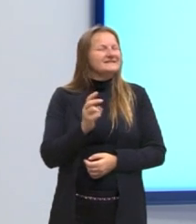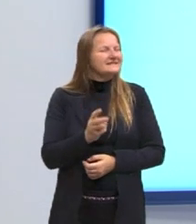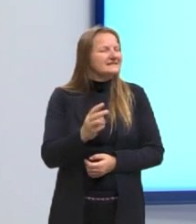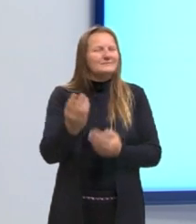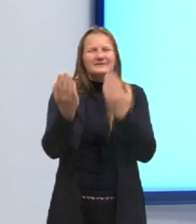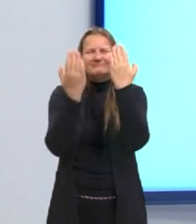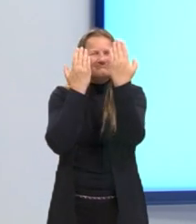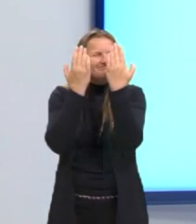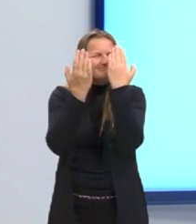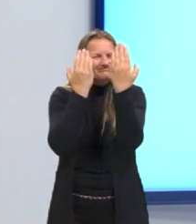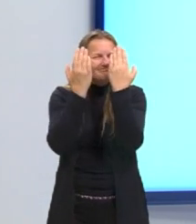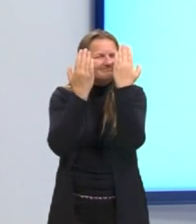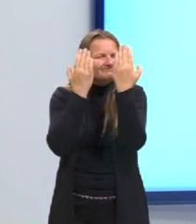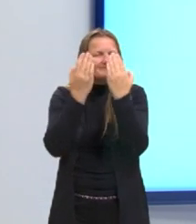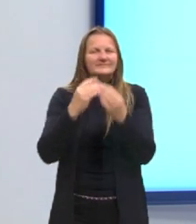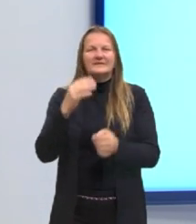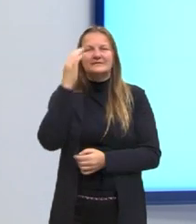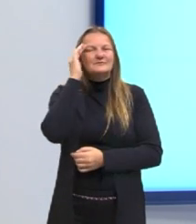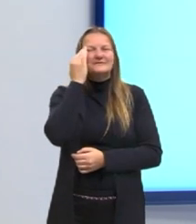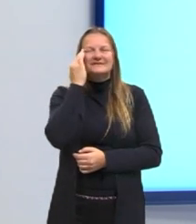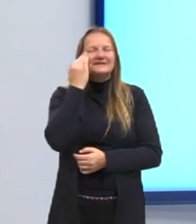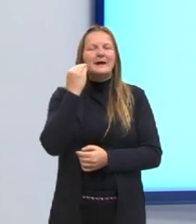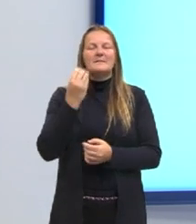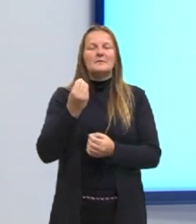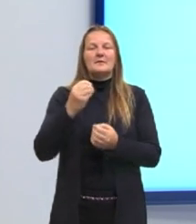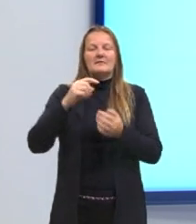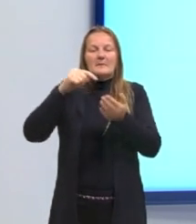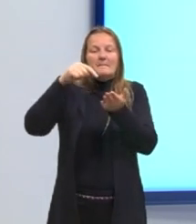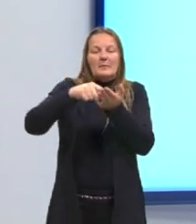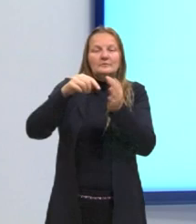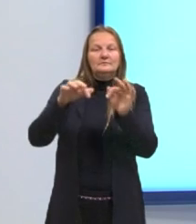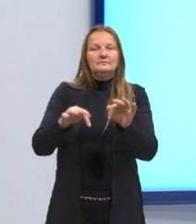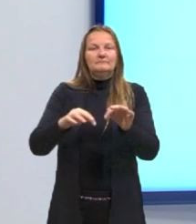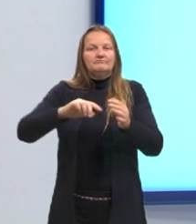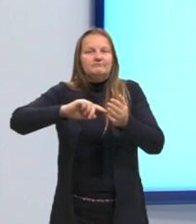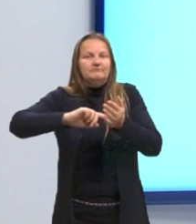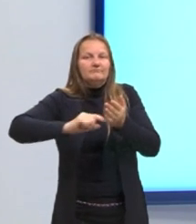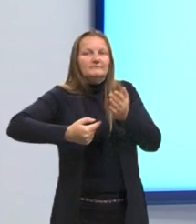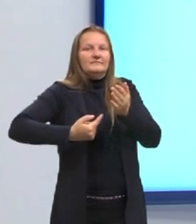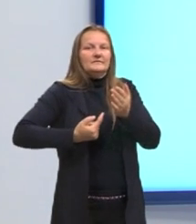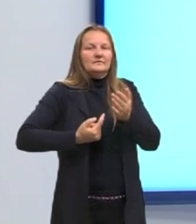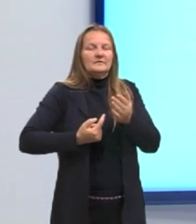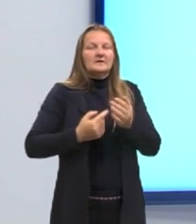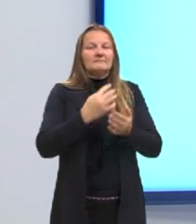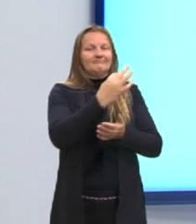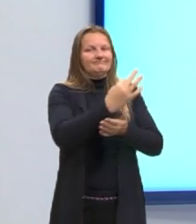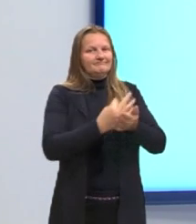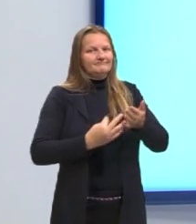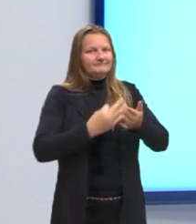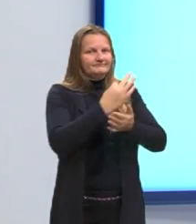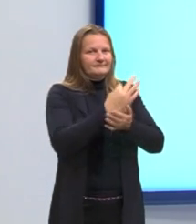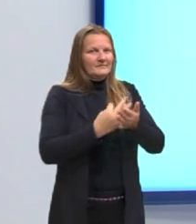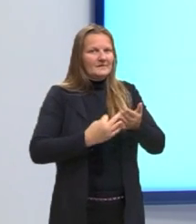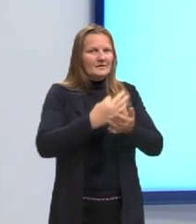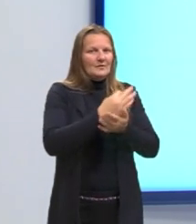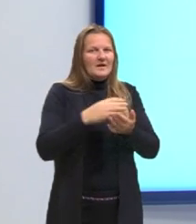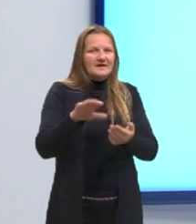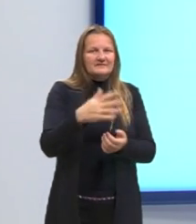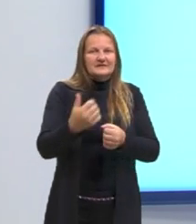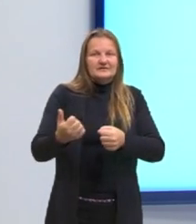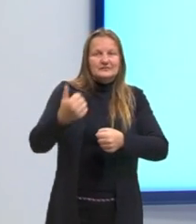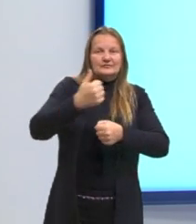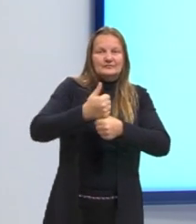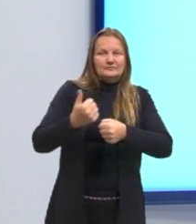porque a vírgula, muitas vezes, toma o sinal do ponto final quando a gente está falando de texto. A gente tem o hábito,